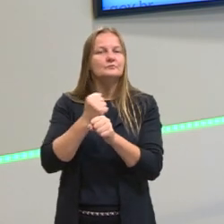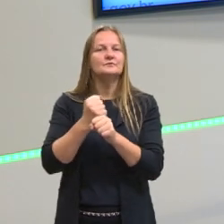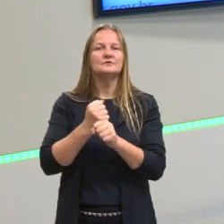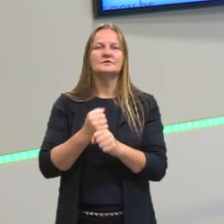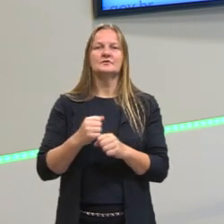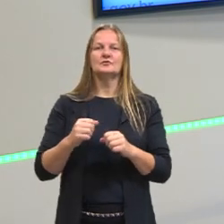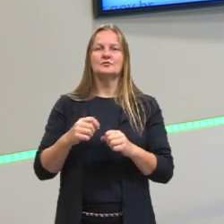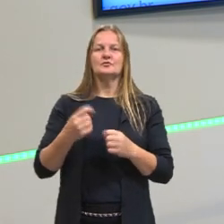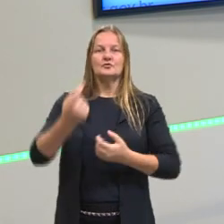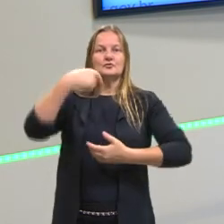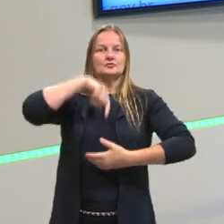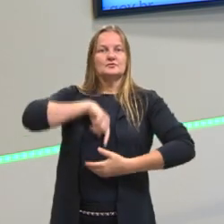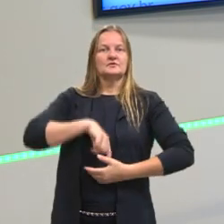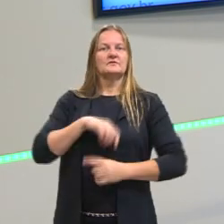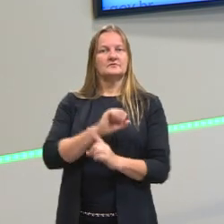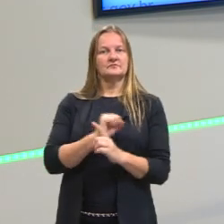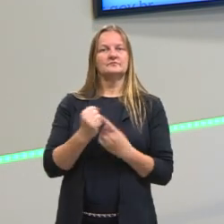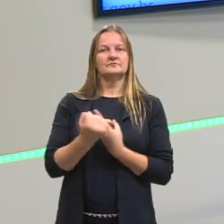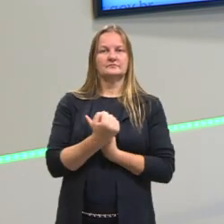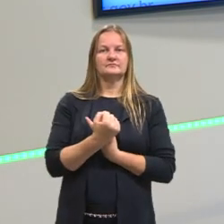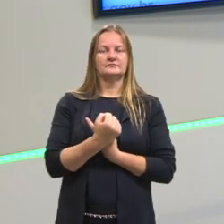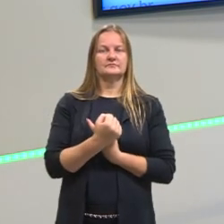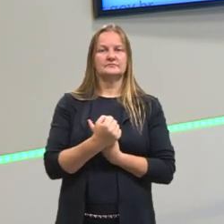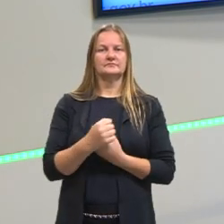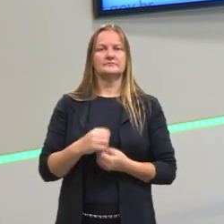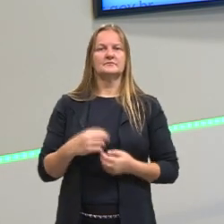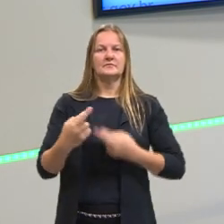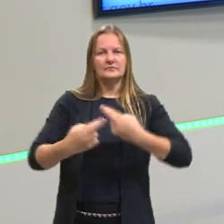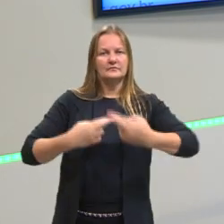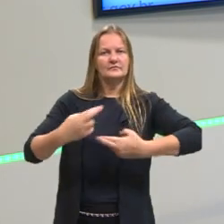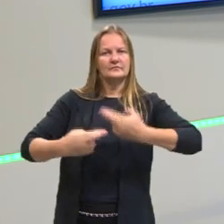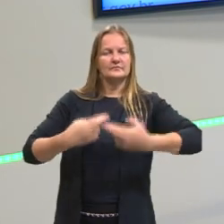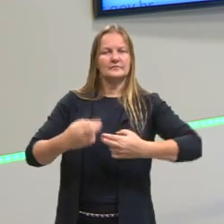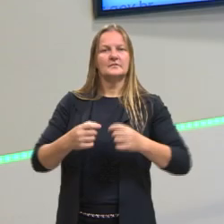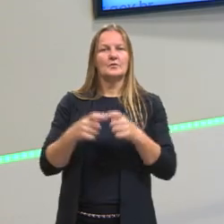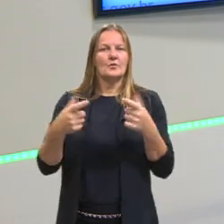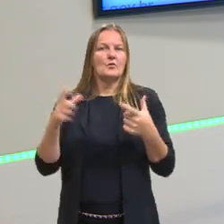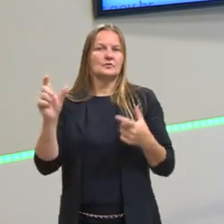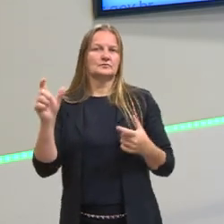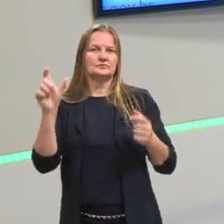subjetividade social para como nós nos relacionarmos com os demais.